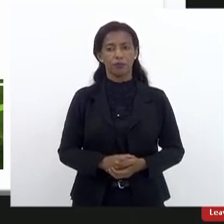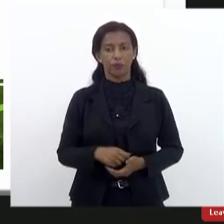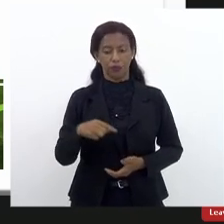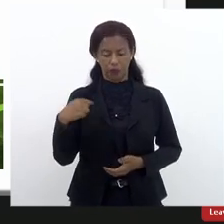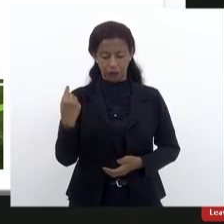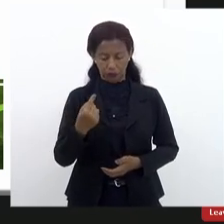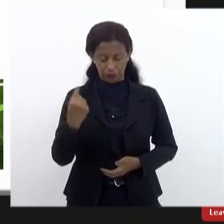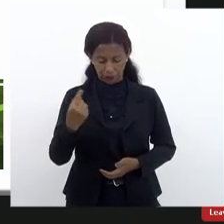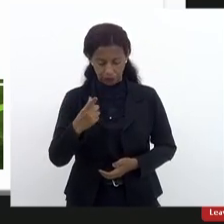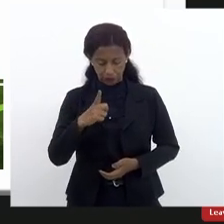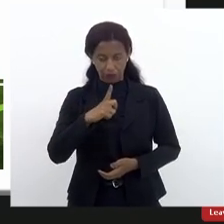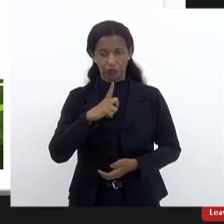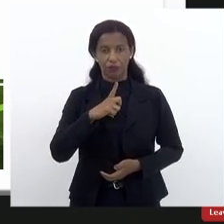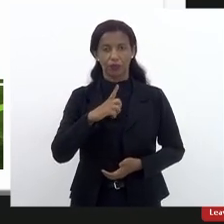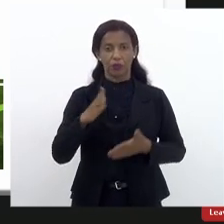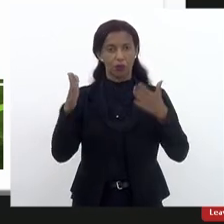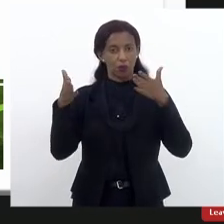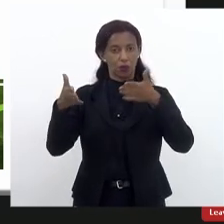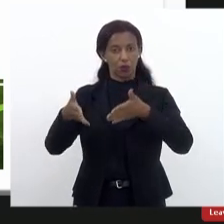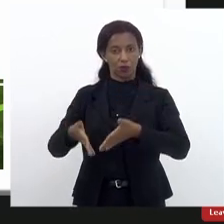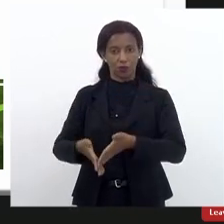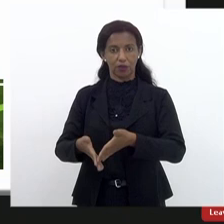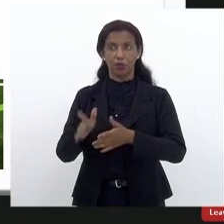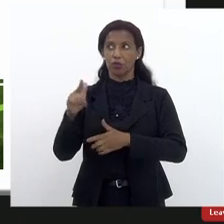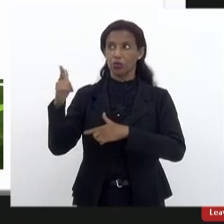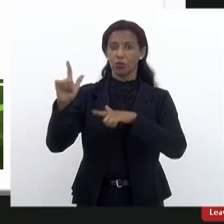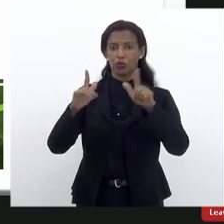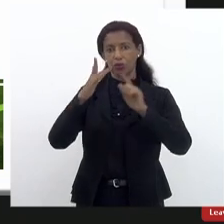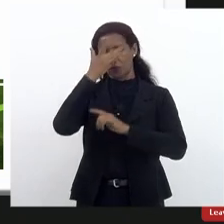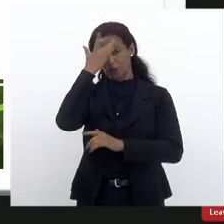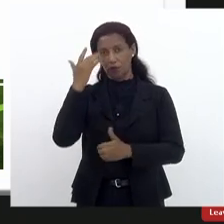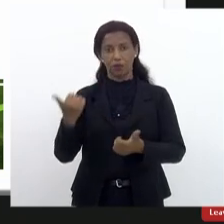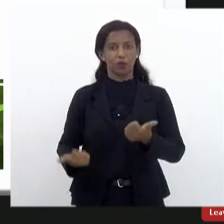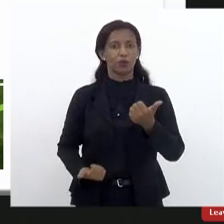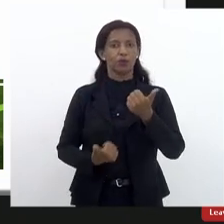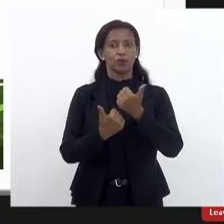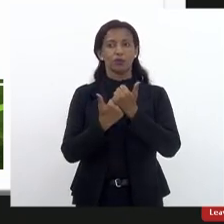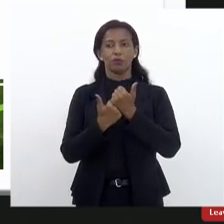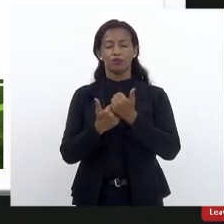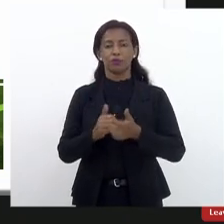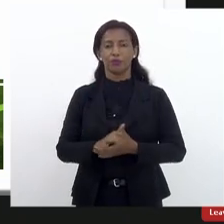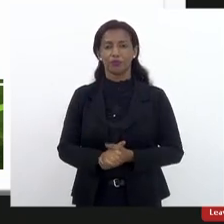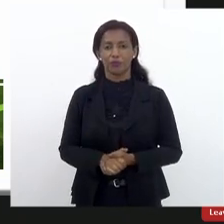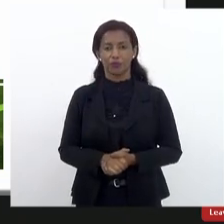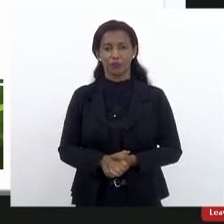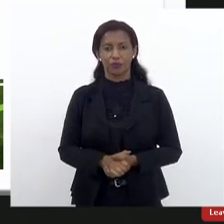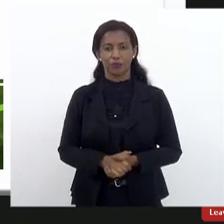tivemos, sob a minha ótica de outros e de outras pessoas, uma substituição irregular de um conselheiro.